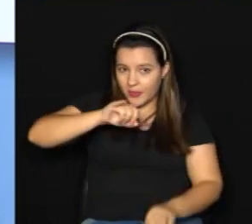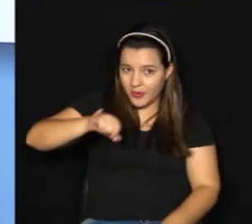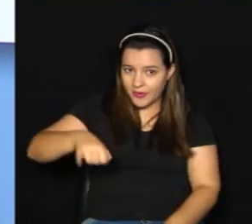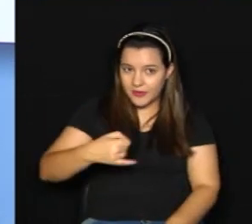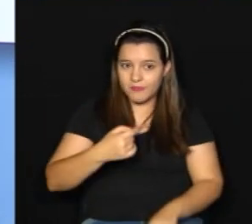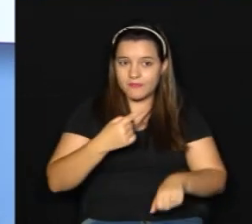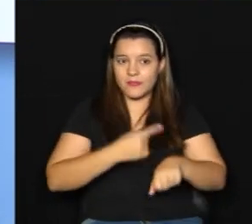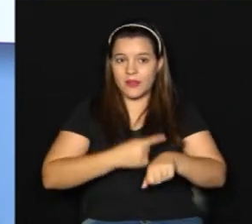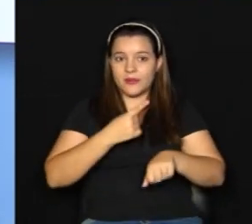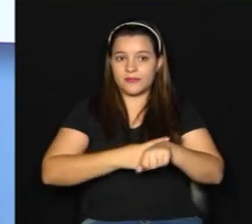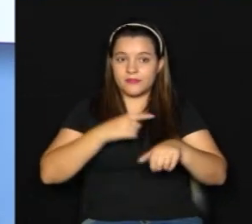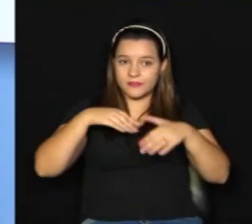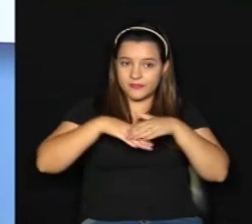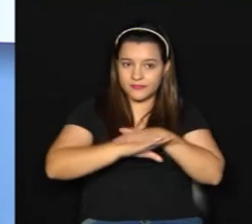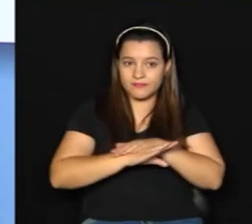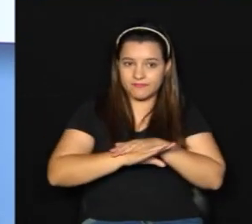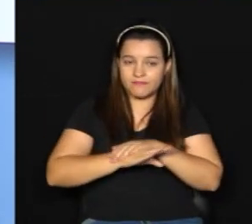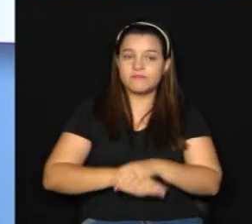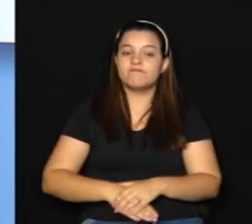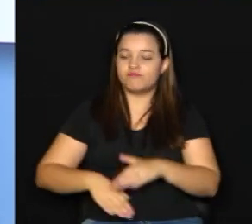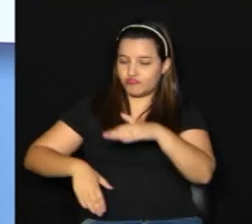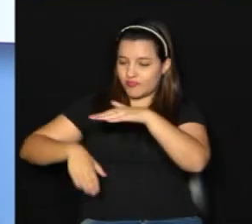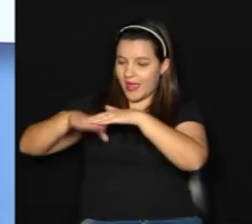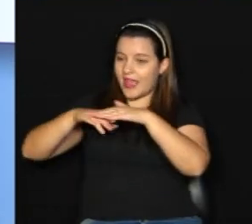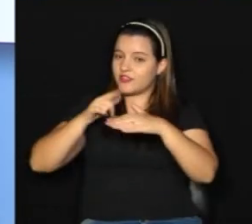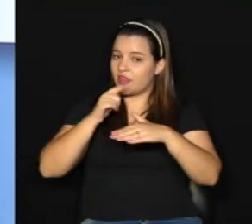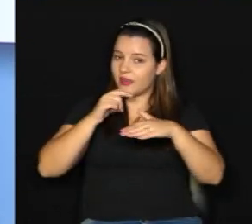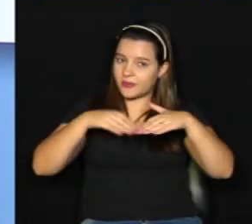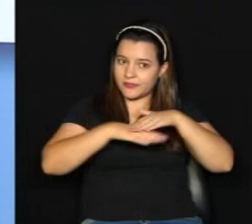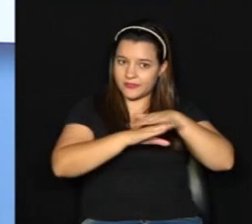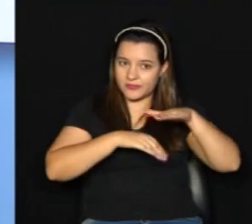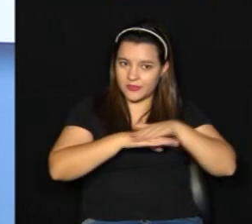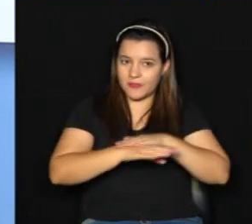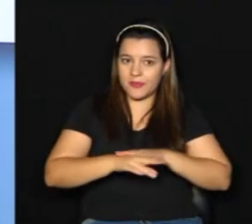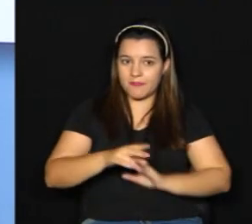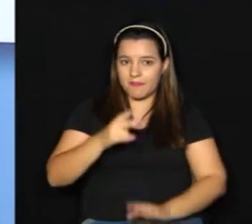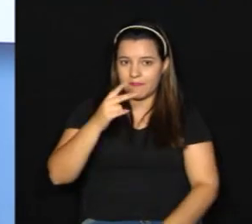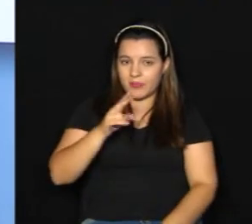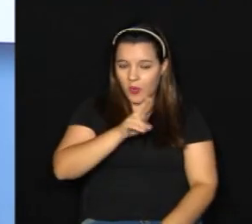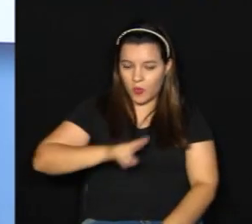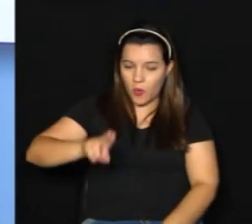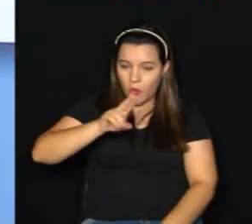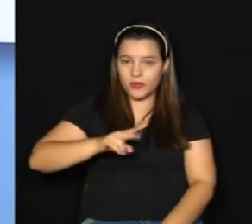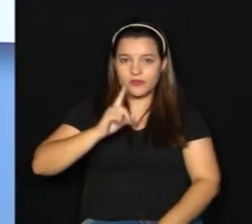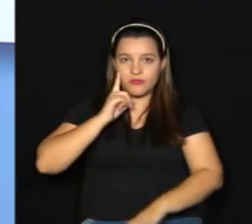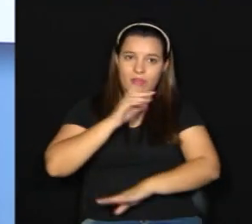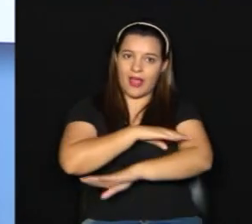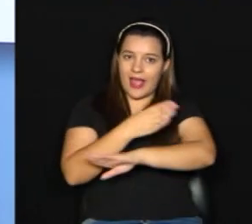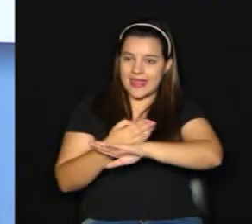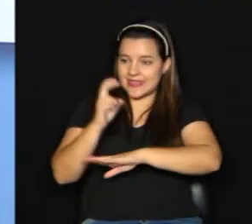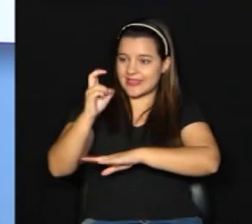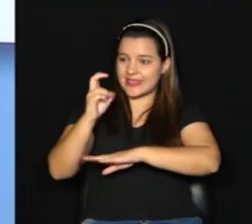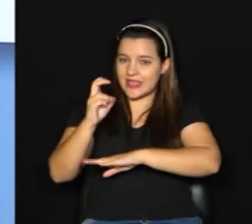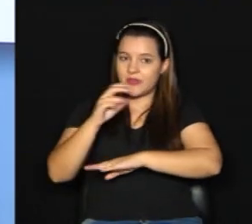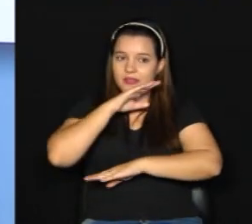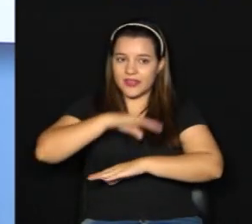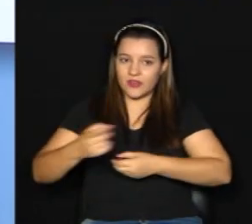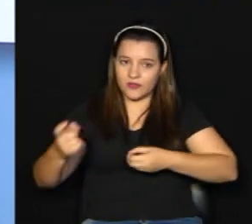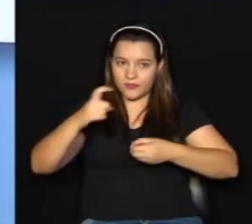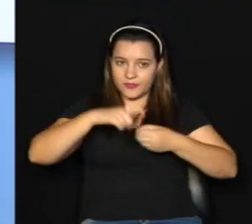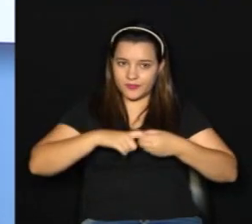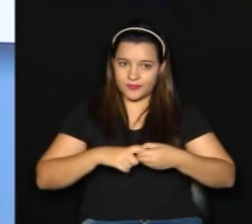tempo de fazer o quê? A reserva antecipada de água para o uso durante essa terça-feira. Vamos reforçar.